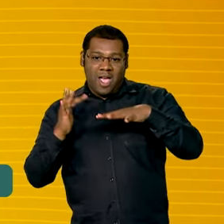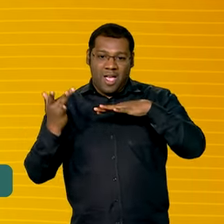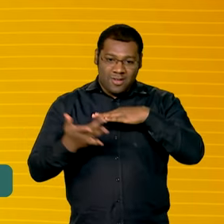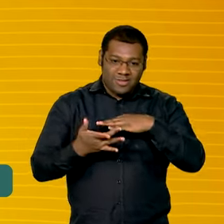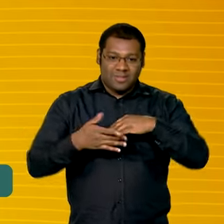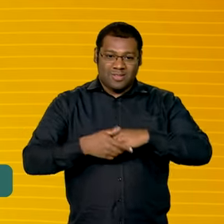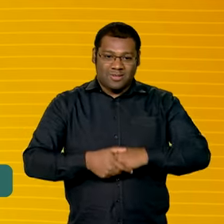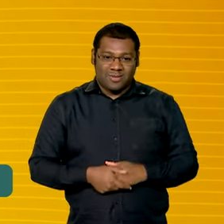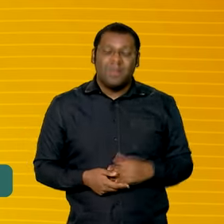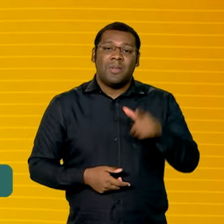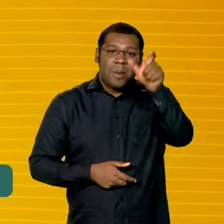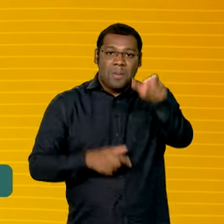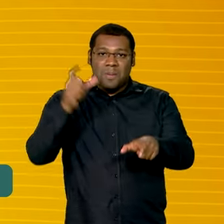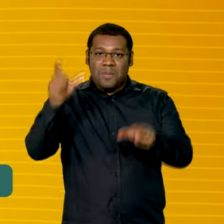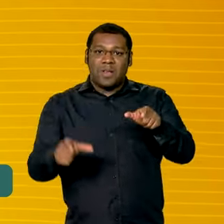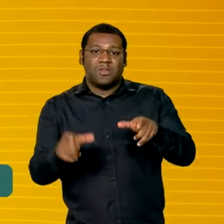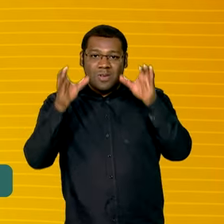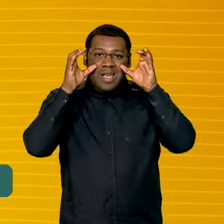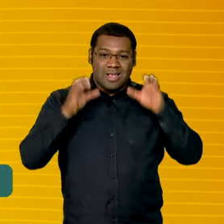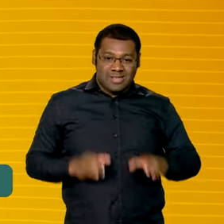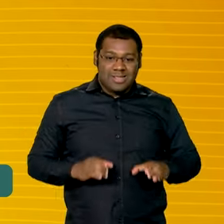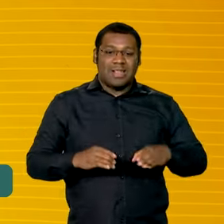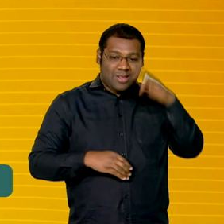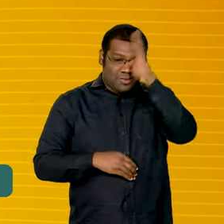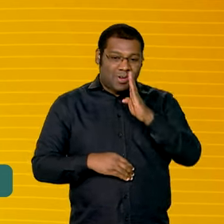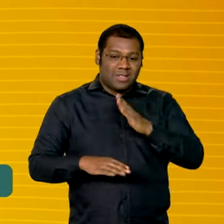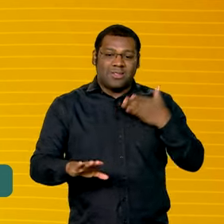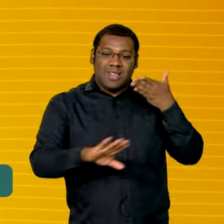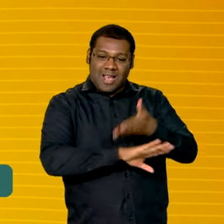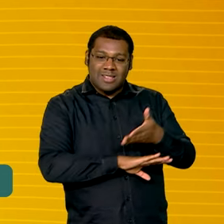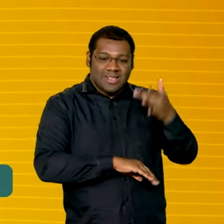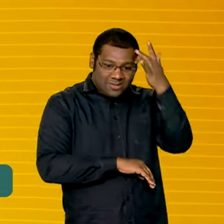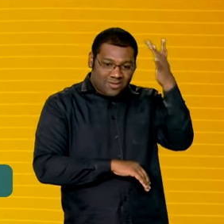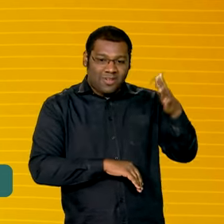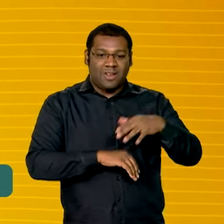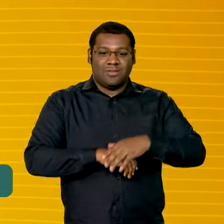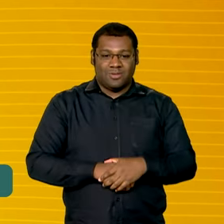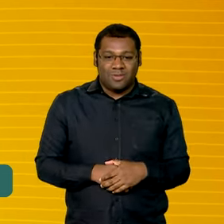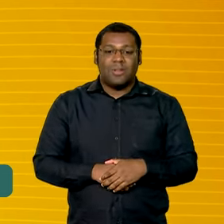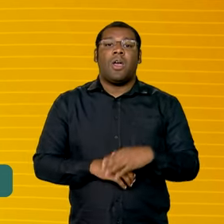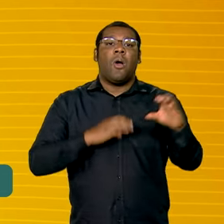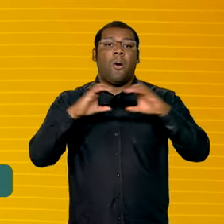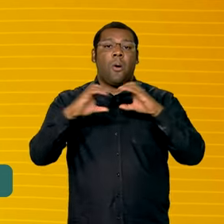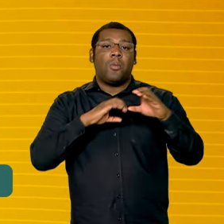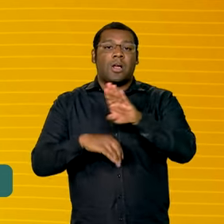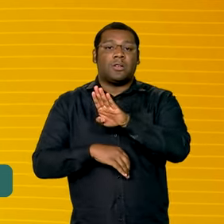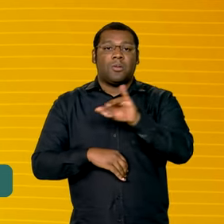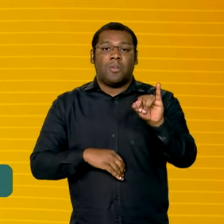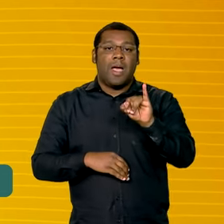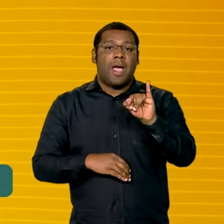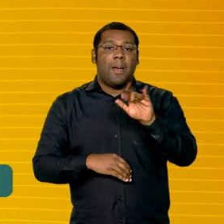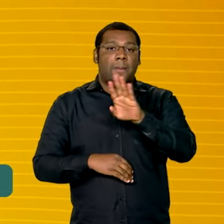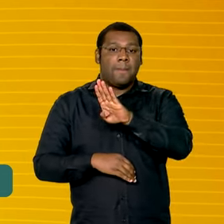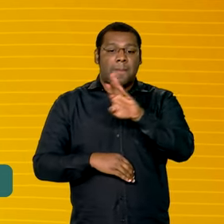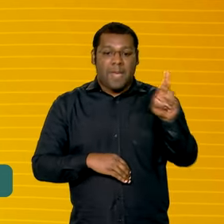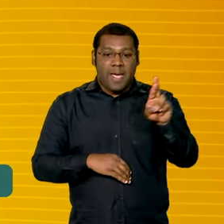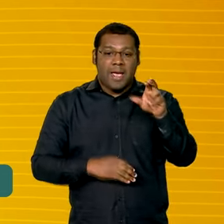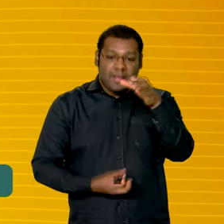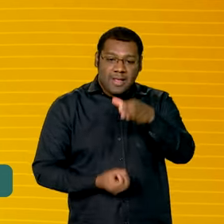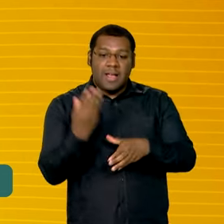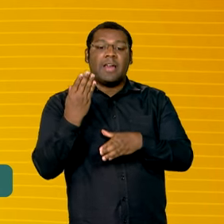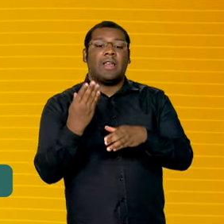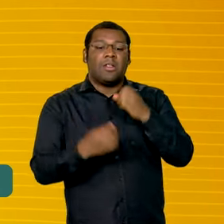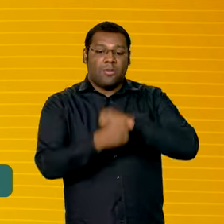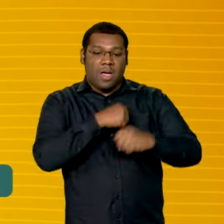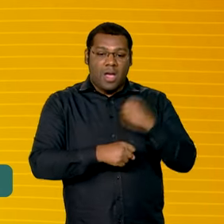para os cidadãos e cidadãs brasileiros. O Comunica BR foi criado no ano passado para facilitar o acesso a